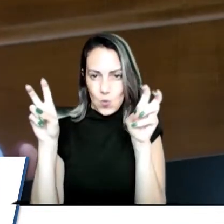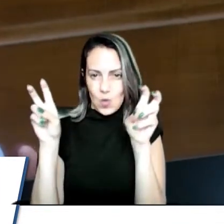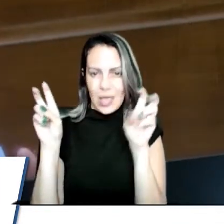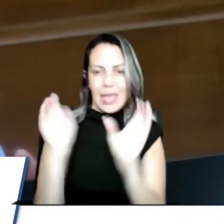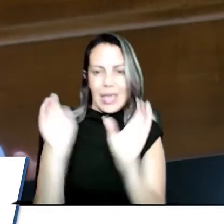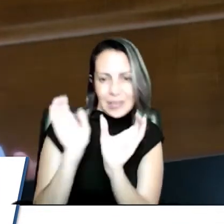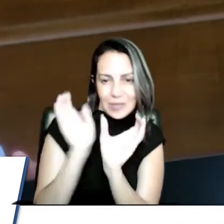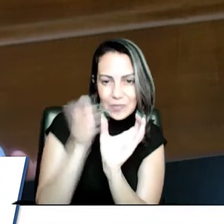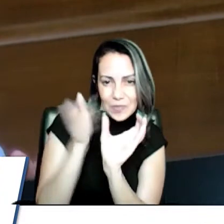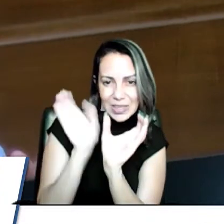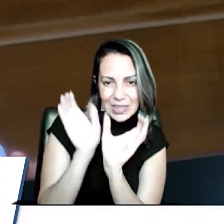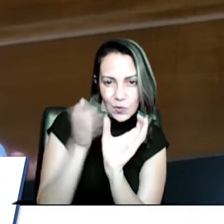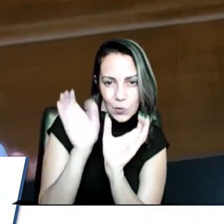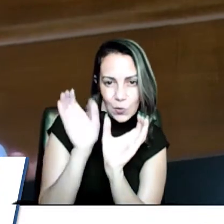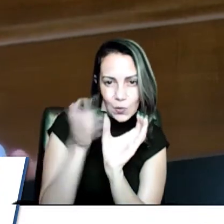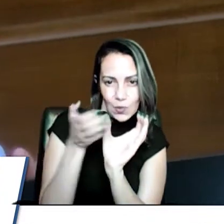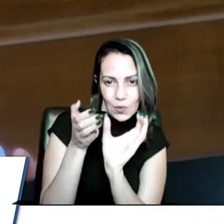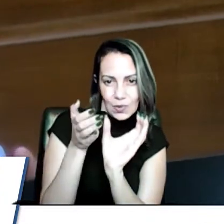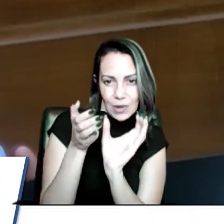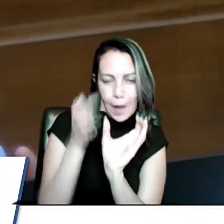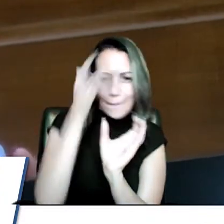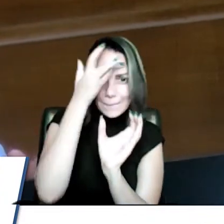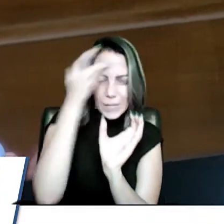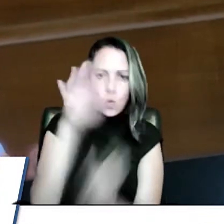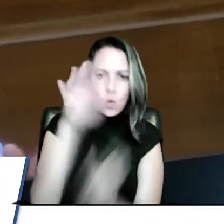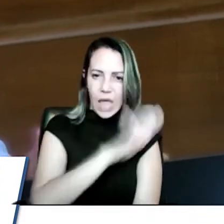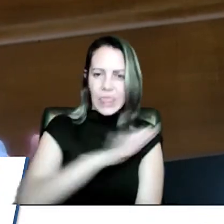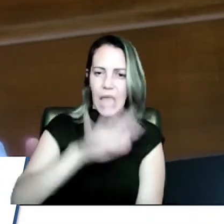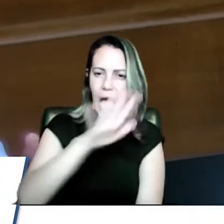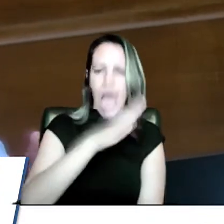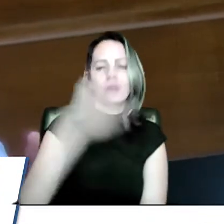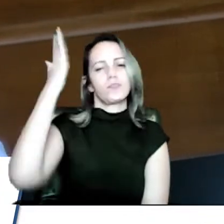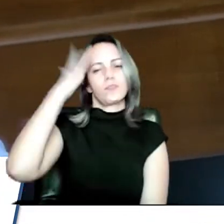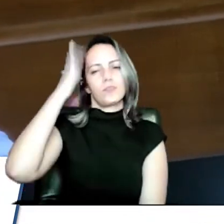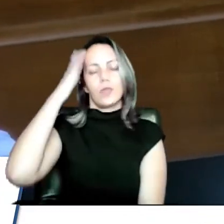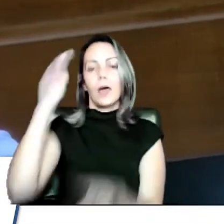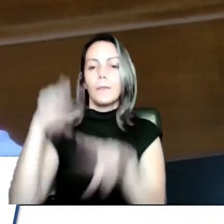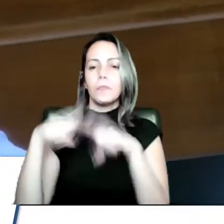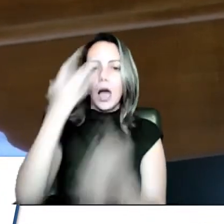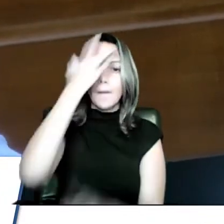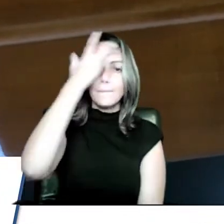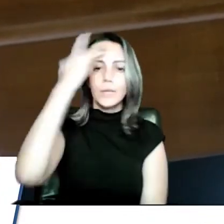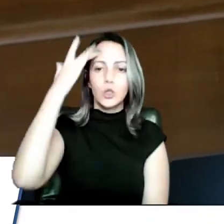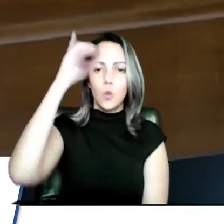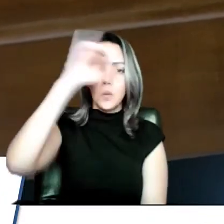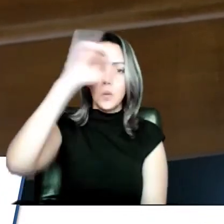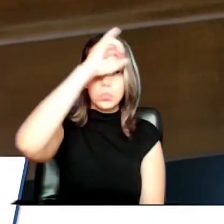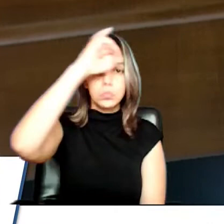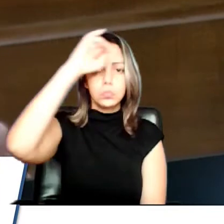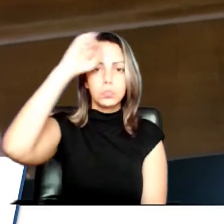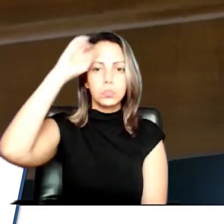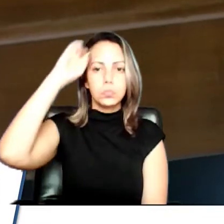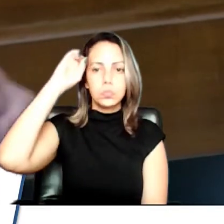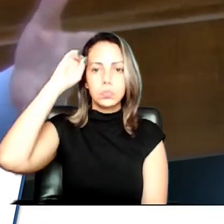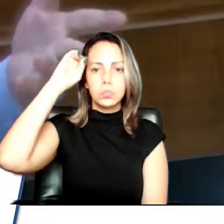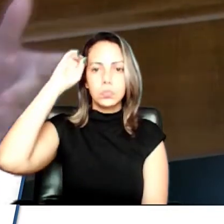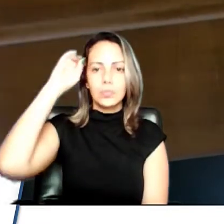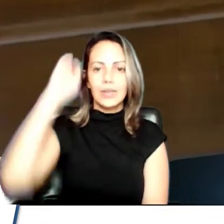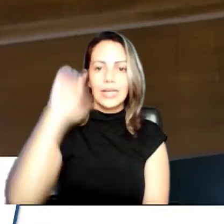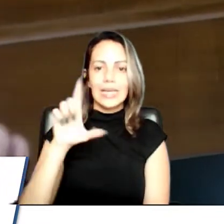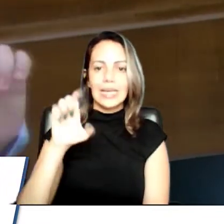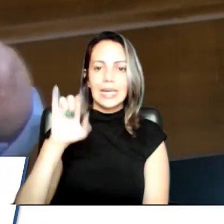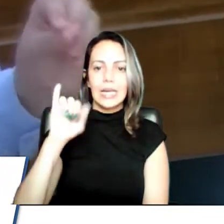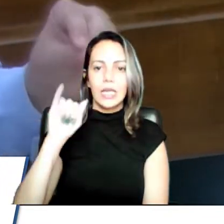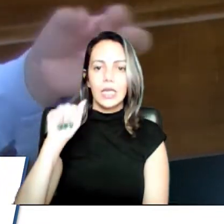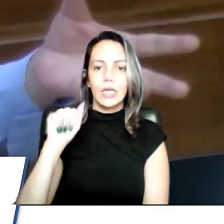beabá dele do dia a dia. Mas para uma pessoa que não entende do assunto, que não sabe de estar se tratando, às vezes, ontem eu li uma autuação em